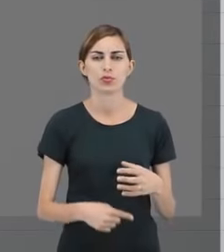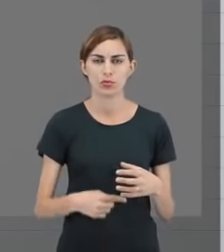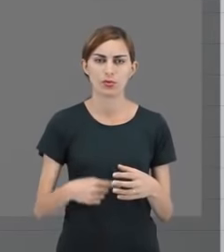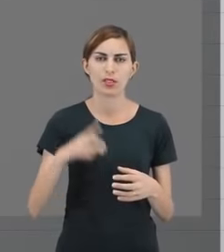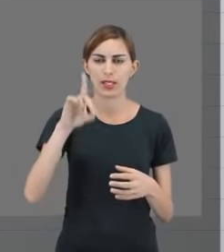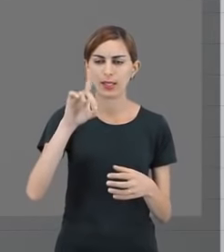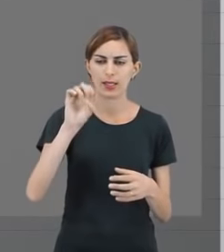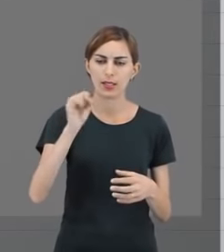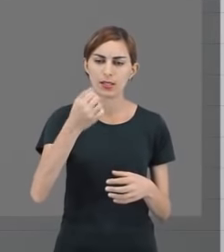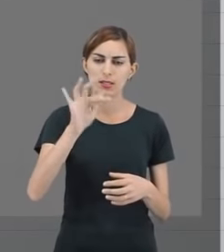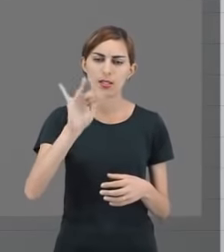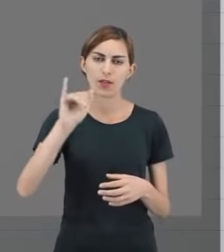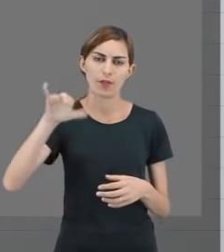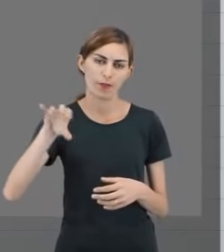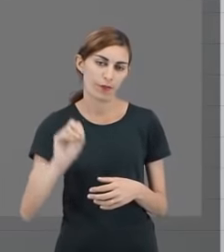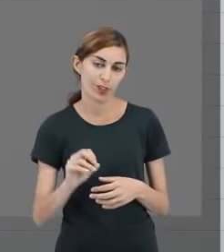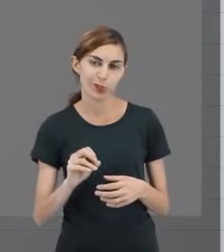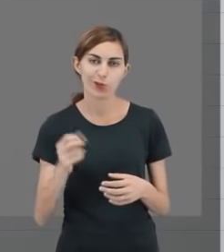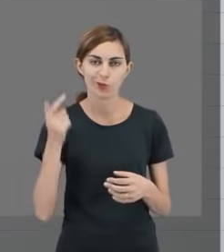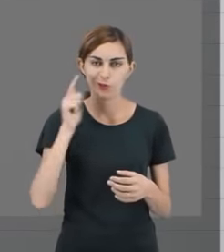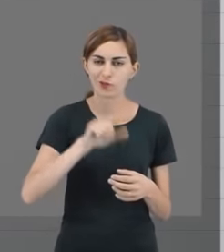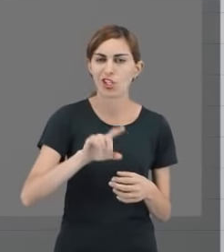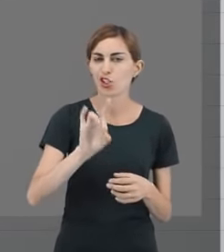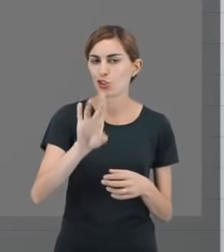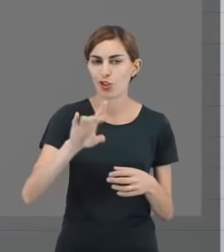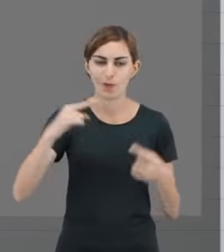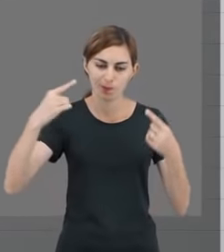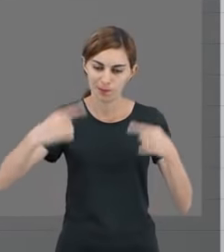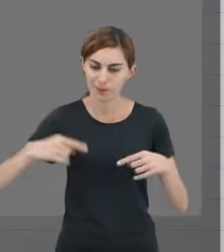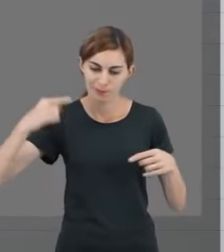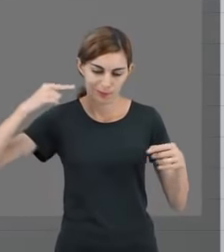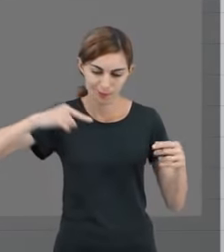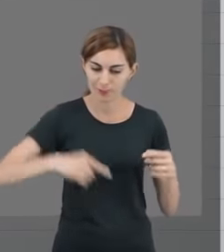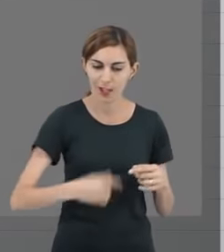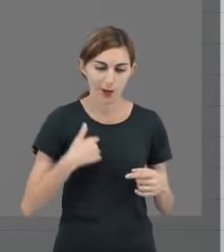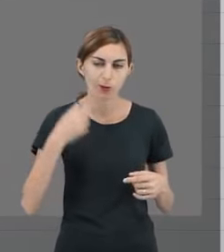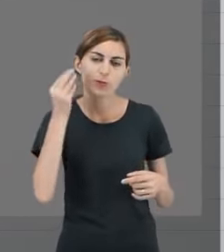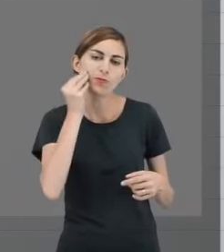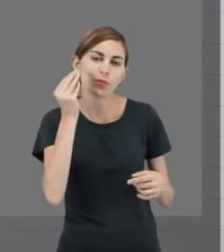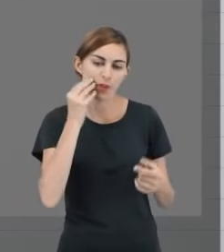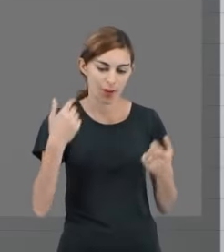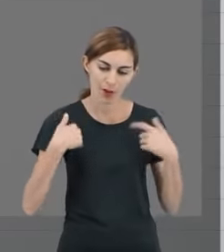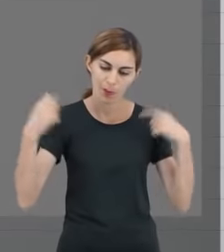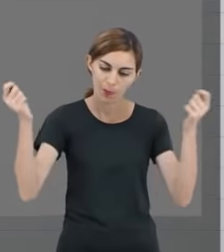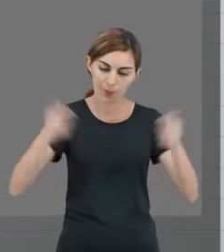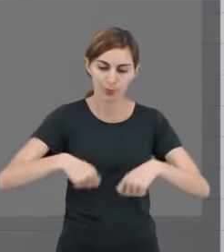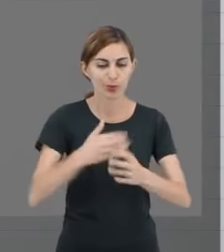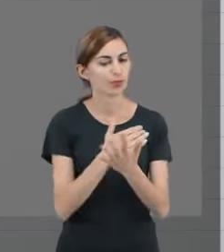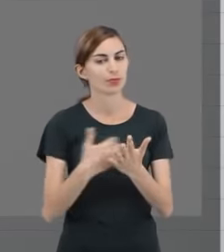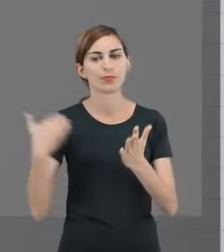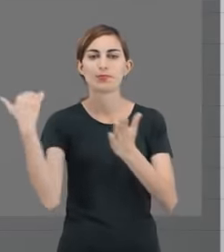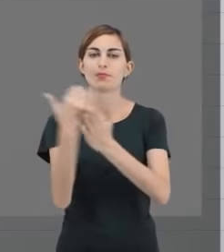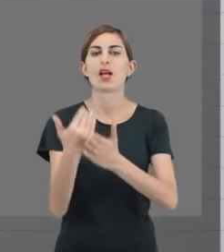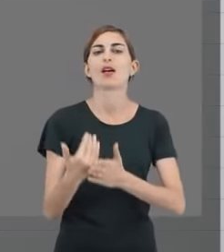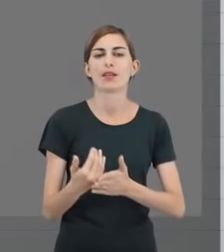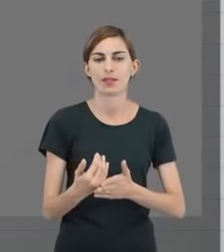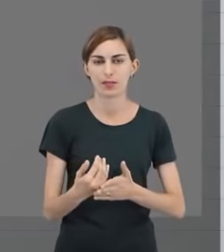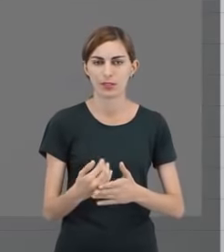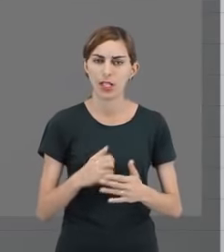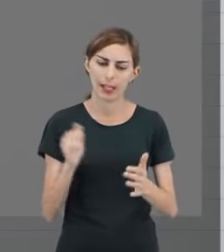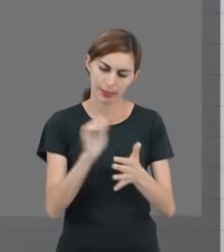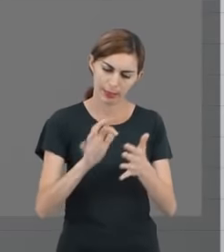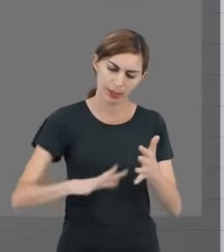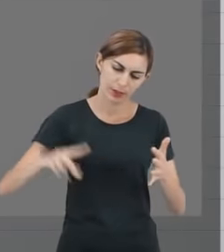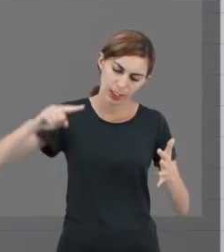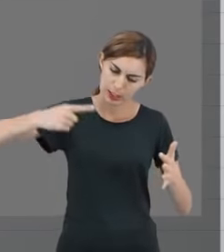que é um desafio para você... Realmente é um desafio. Aquele que você vai dizer, agora eu vou provar que eu posso mais, certo? Então é uma atividade